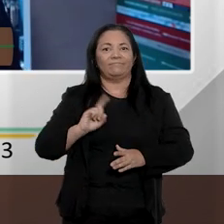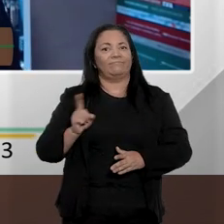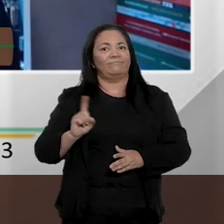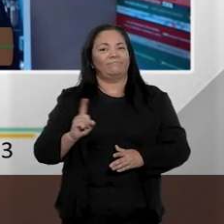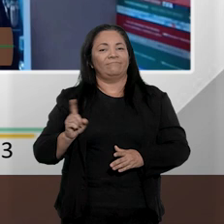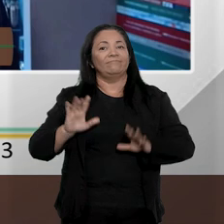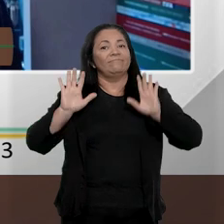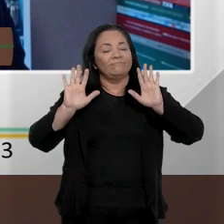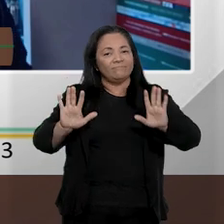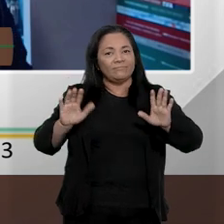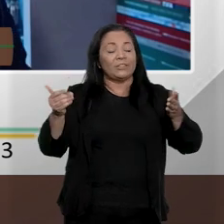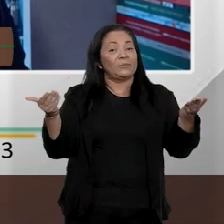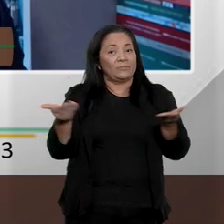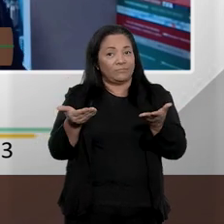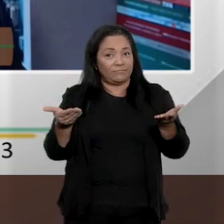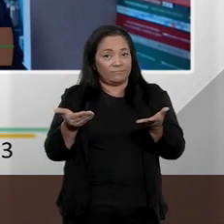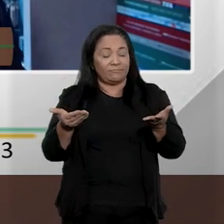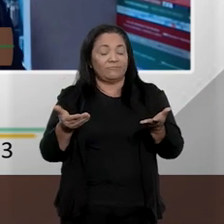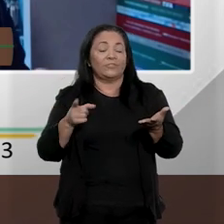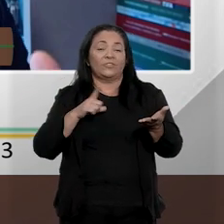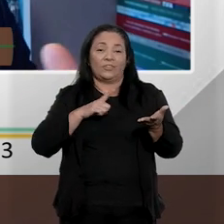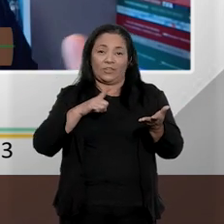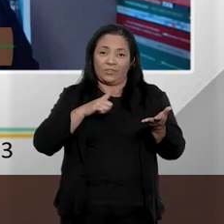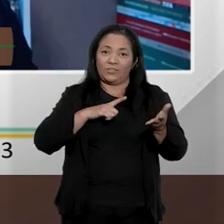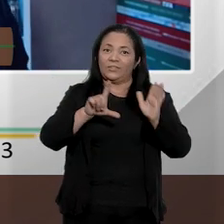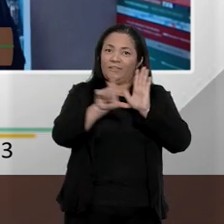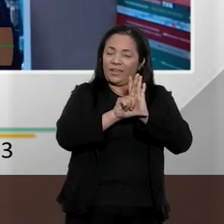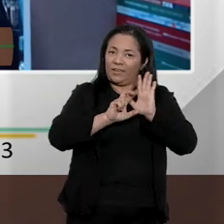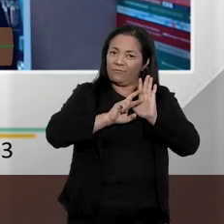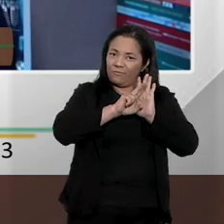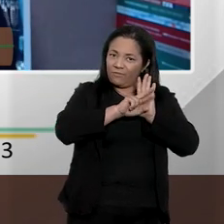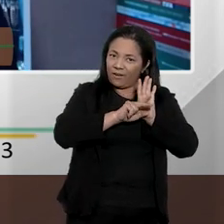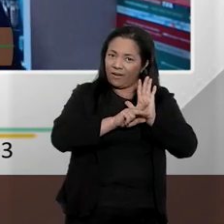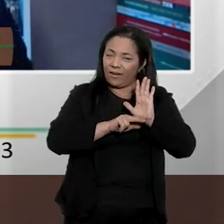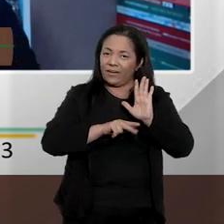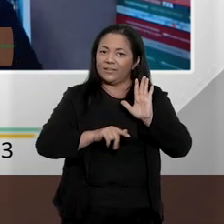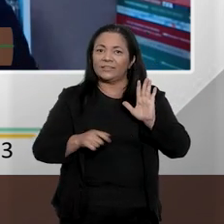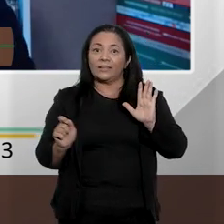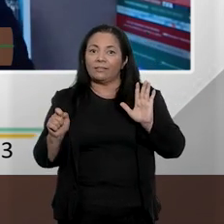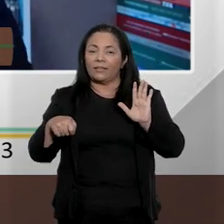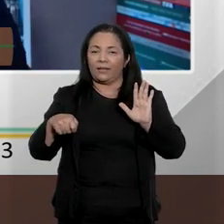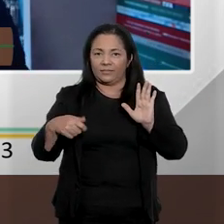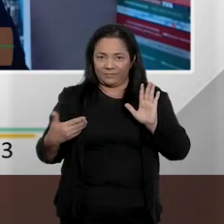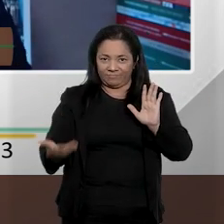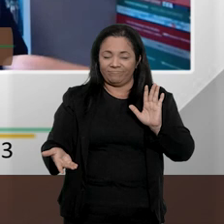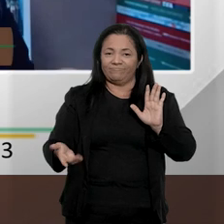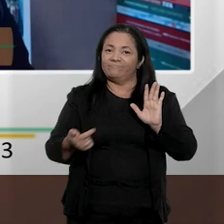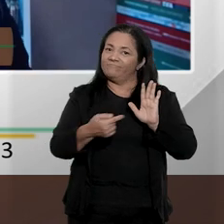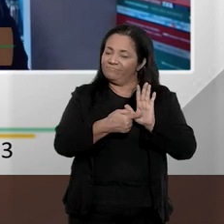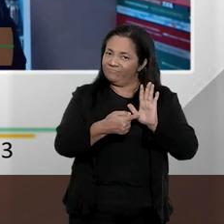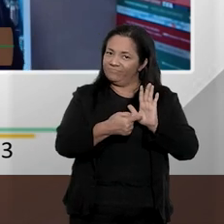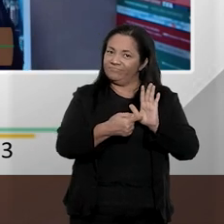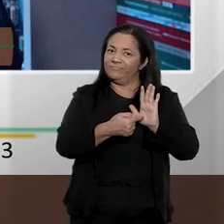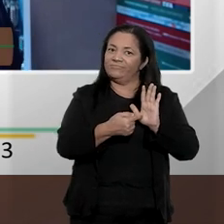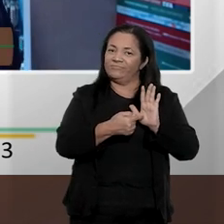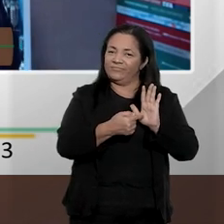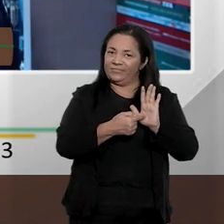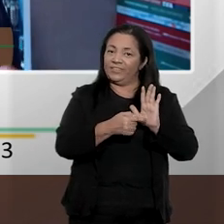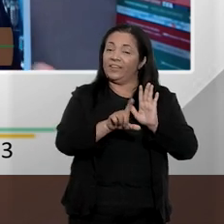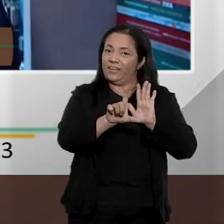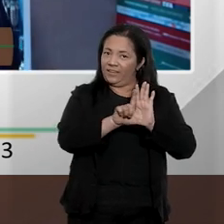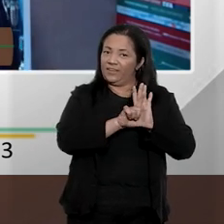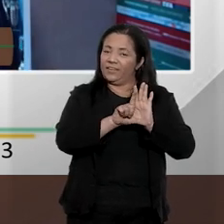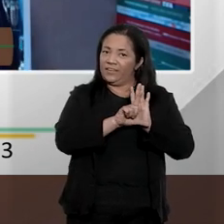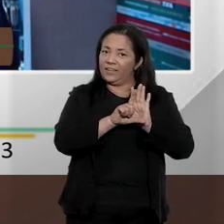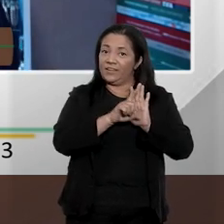ferramentas que nós hoje temos, é sem dúvidas uma das ferramentas possíveis e que está previsto na Lei